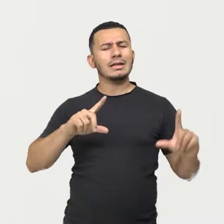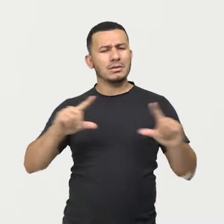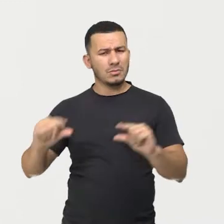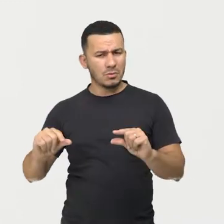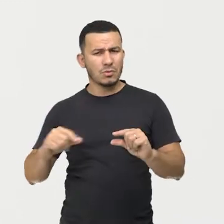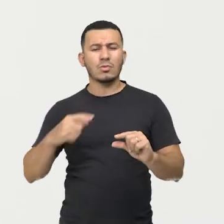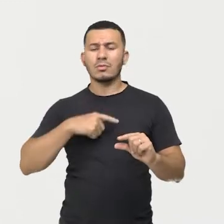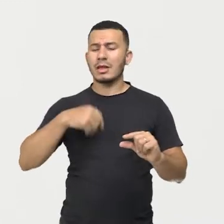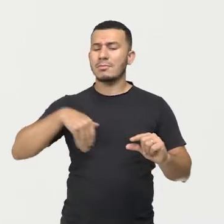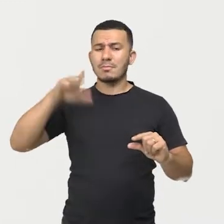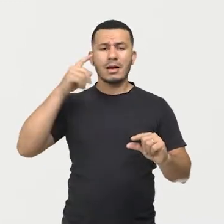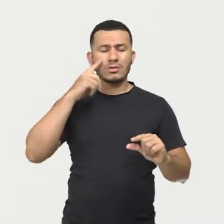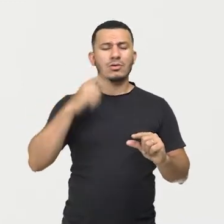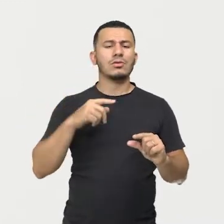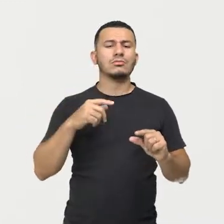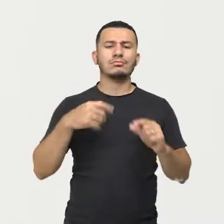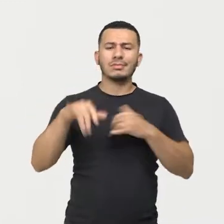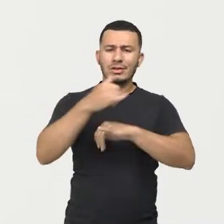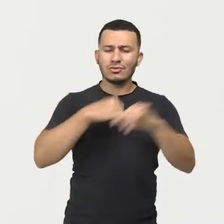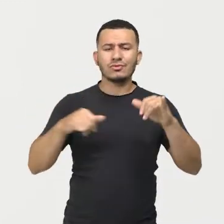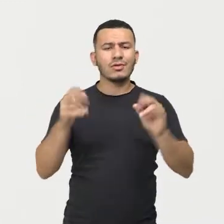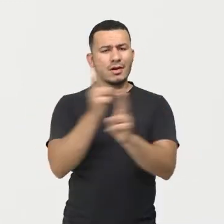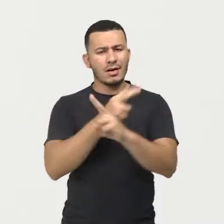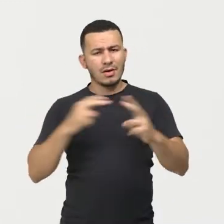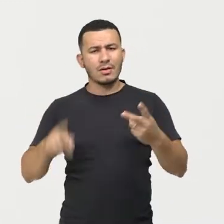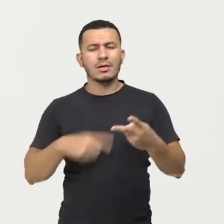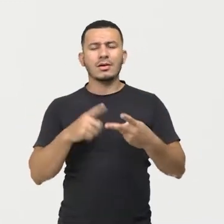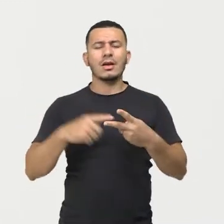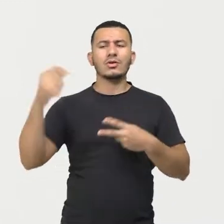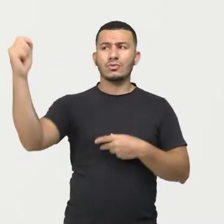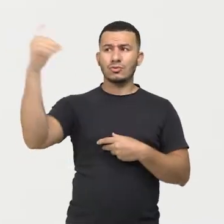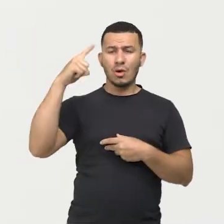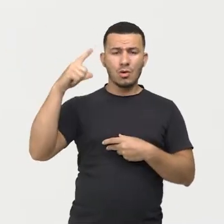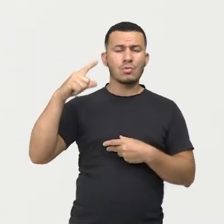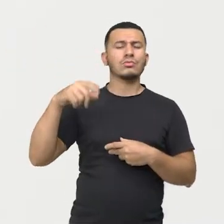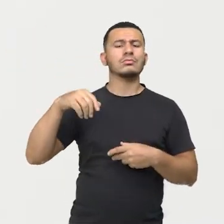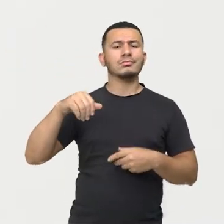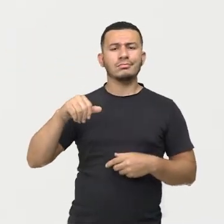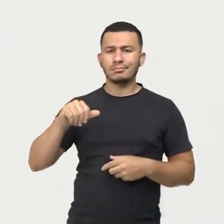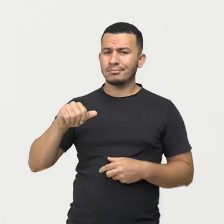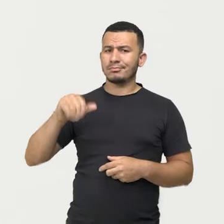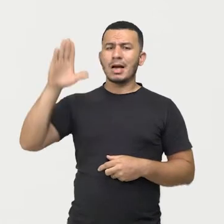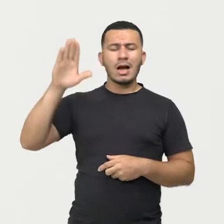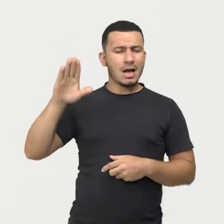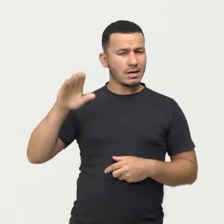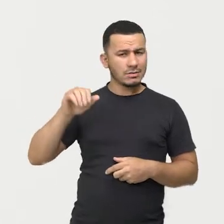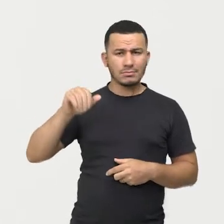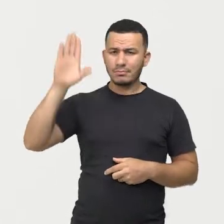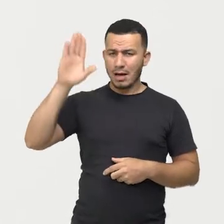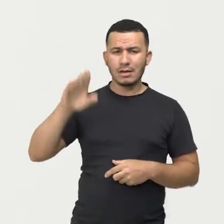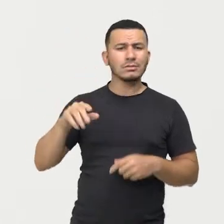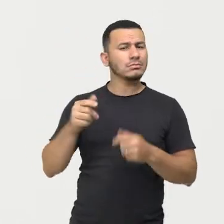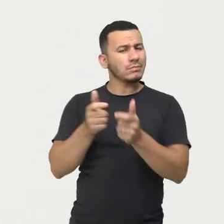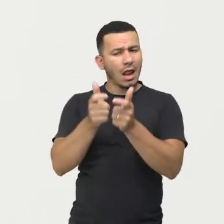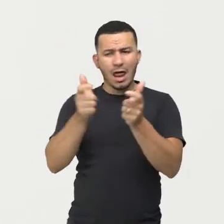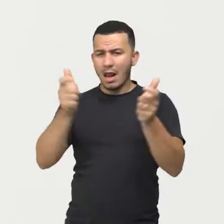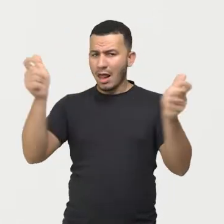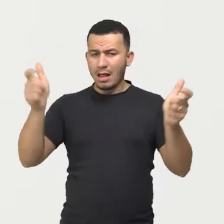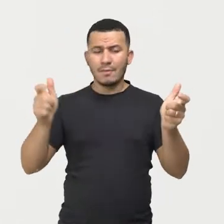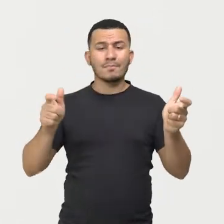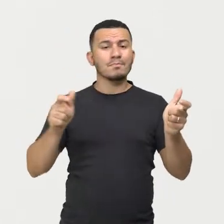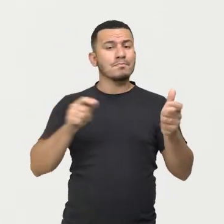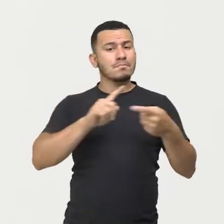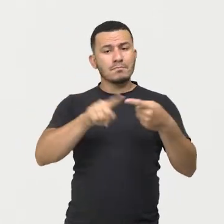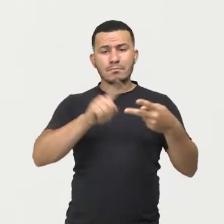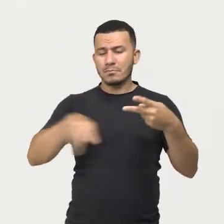a eólica e a solar, que são os tipos de energia renováveis, assim também como a biomassa, que tem crescido cada vez mais. Mas o